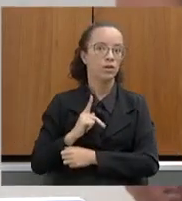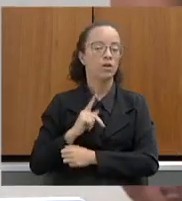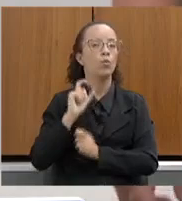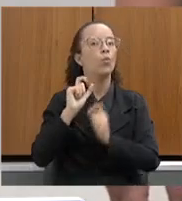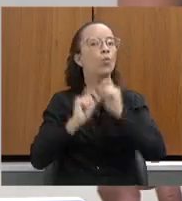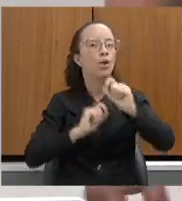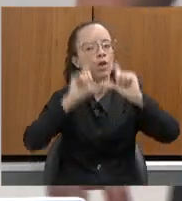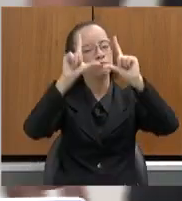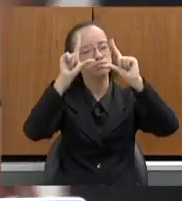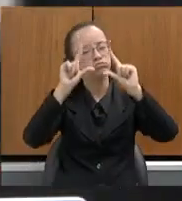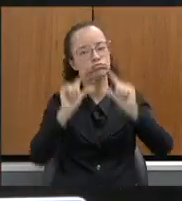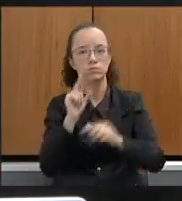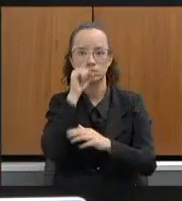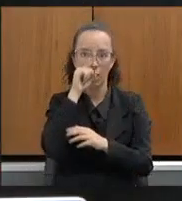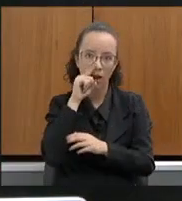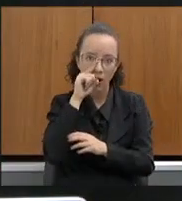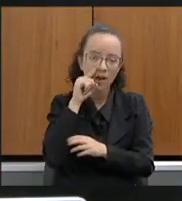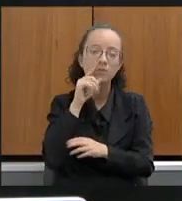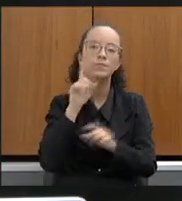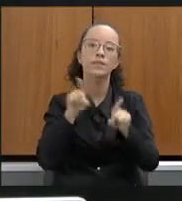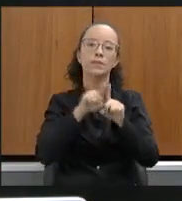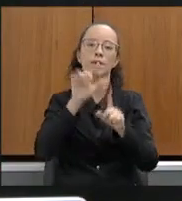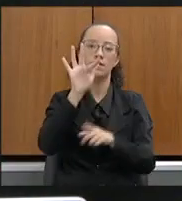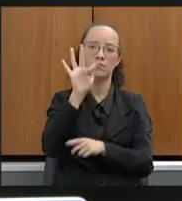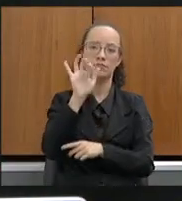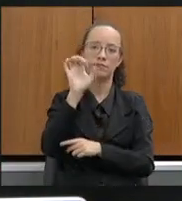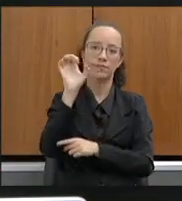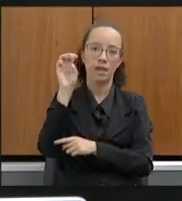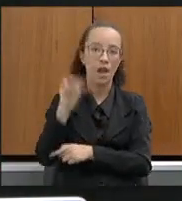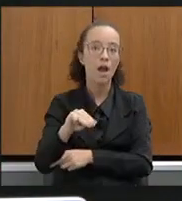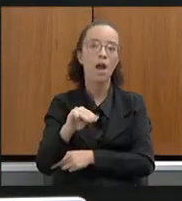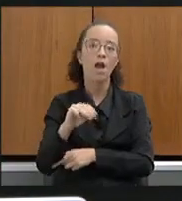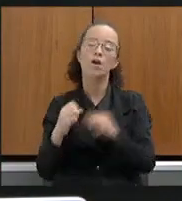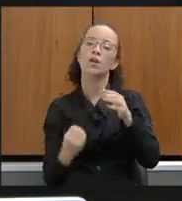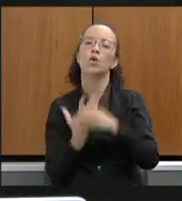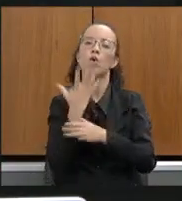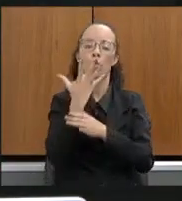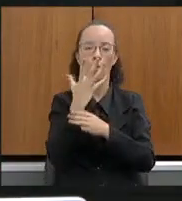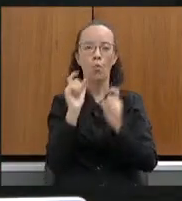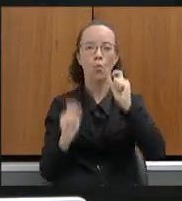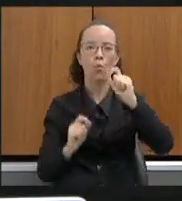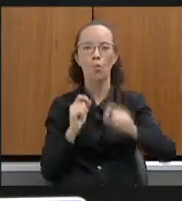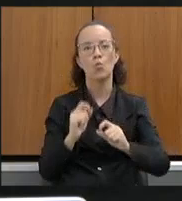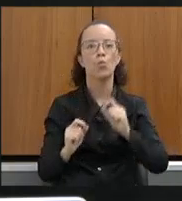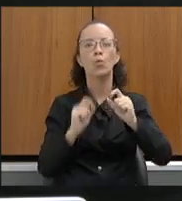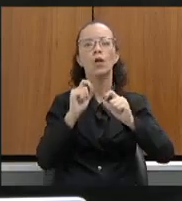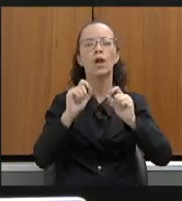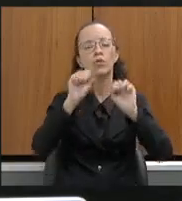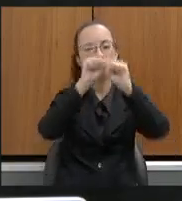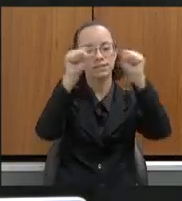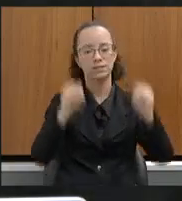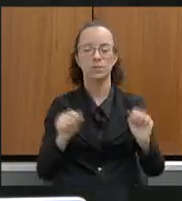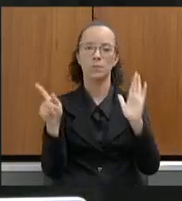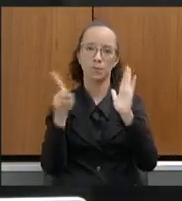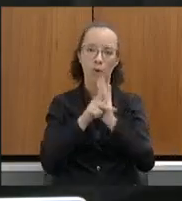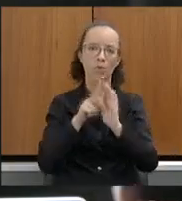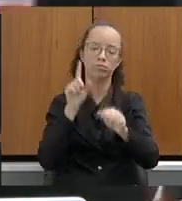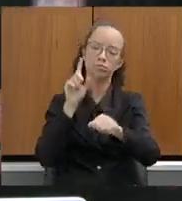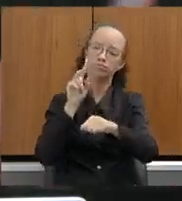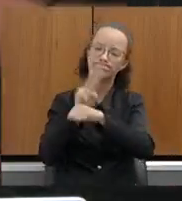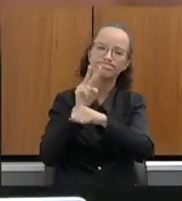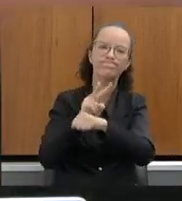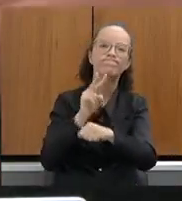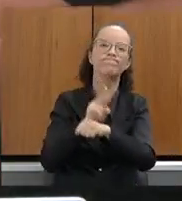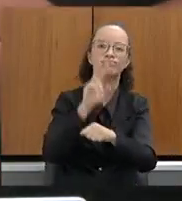esse risco. Além disso, a FEAM também criou, implantou o CIGIBAR, o sistema de monitoramento dessas